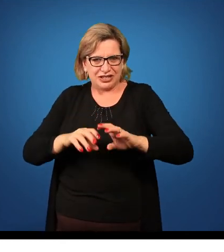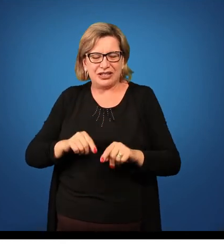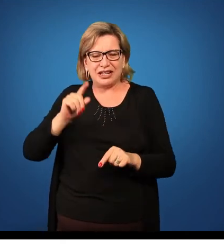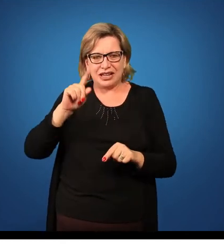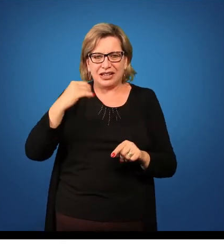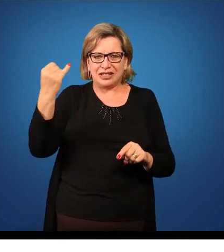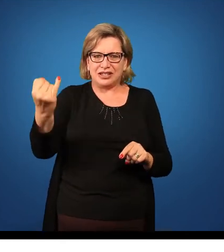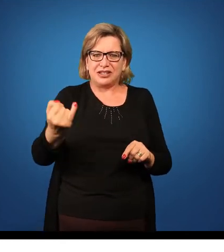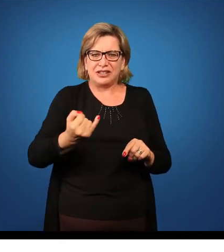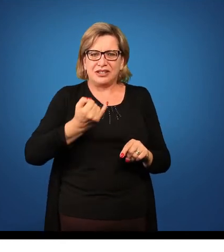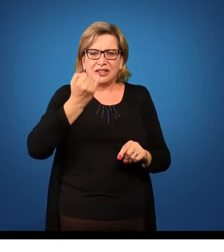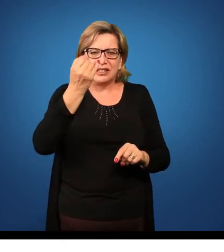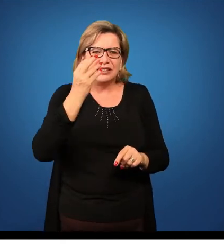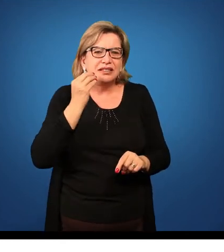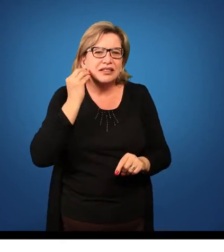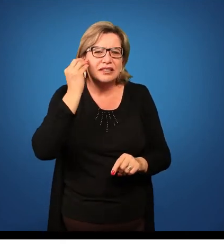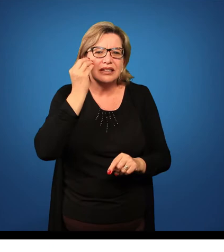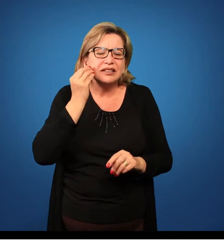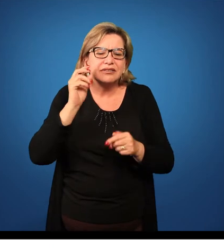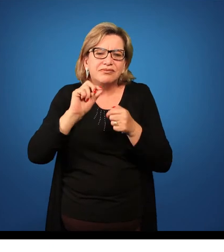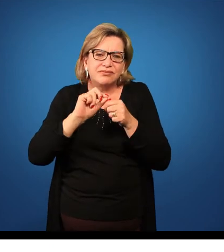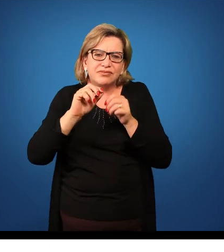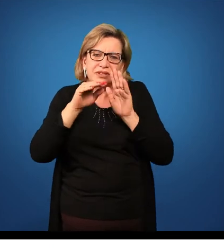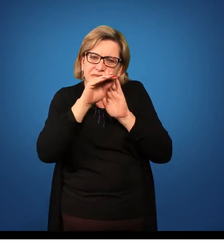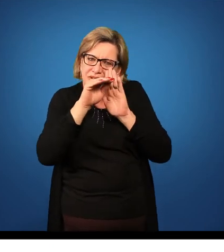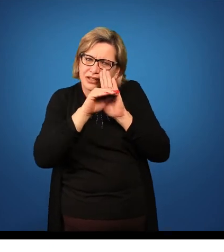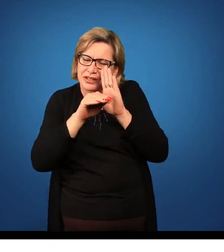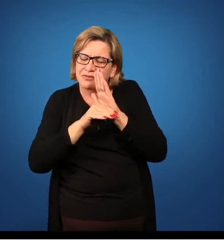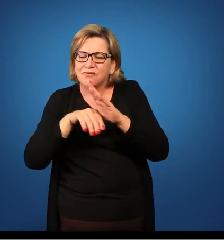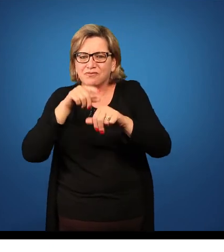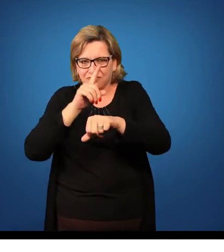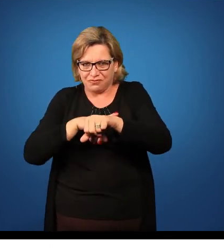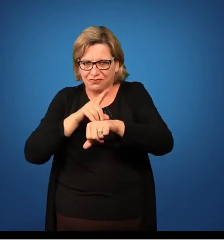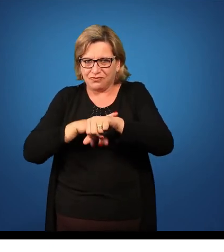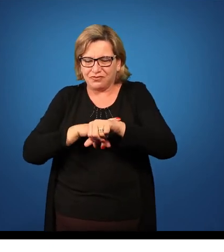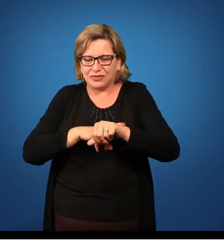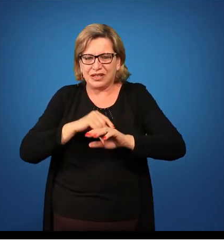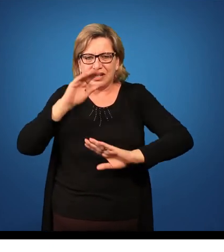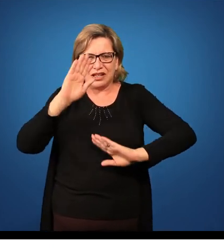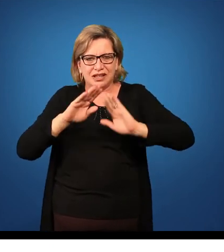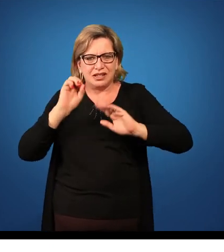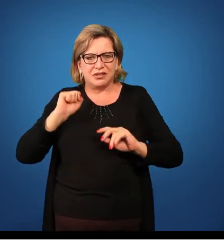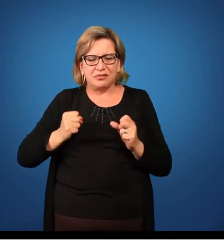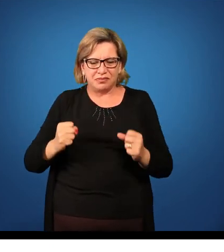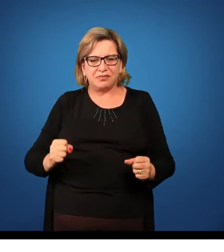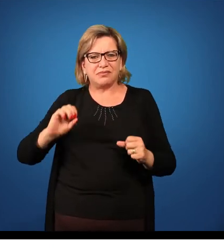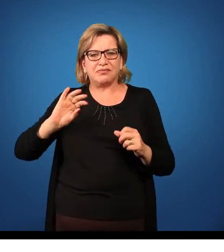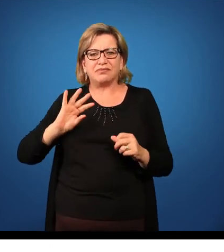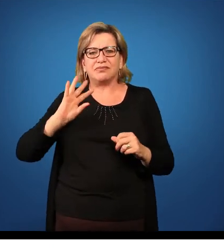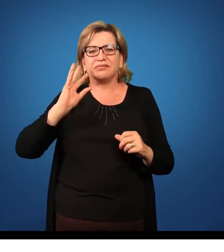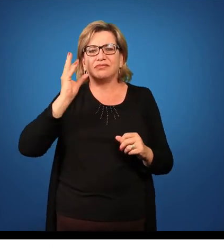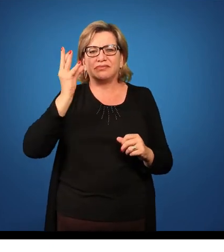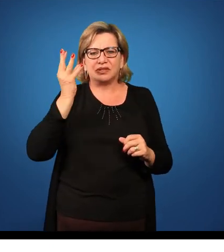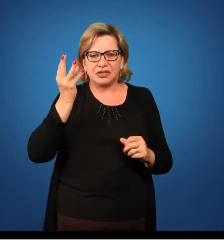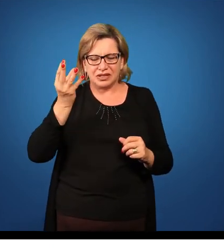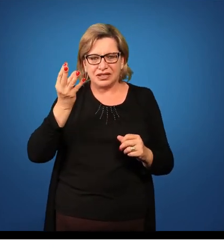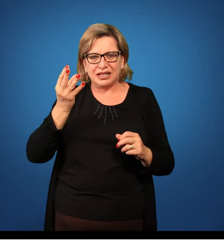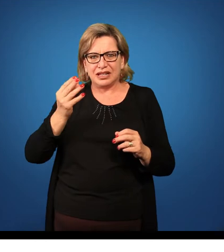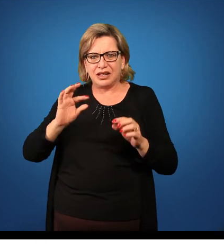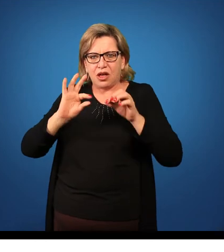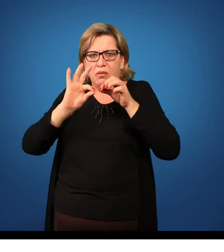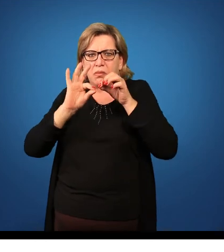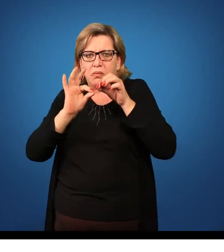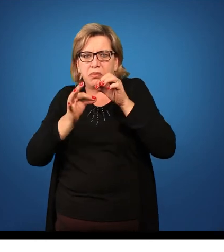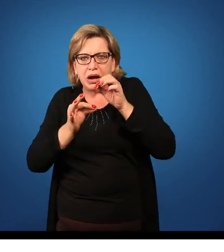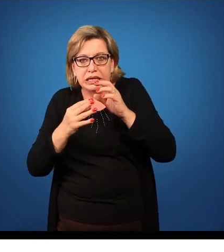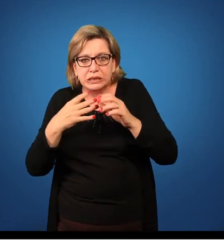isso é extremamente importante, tente fazer um planejamento do seu tempo. Muitas vezes pode acontecer de render mais